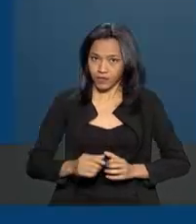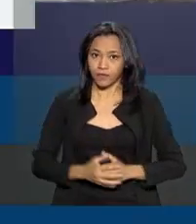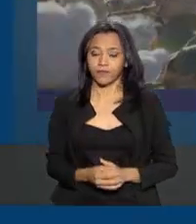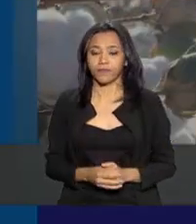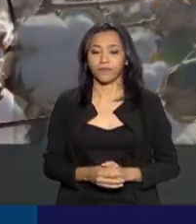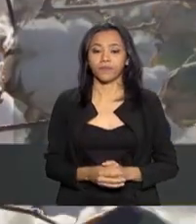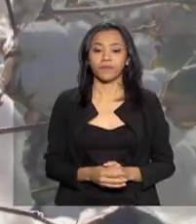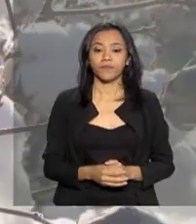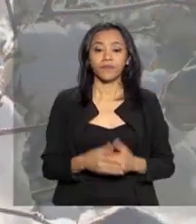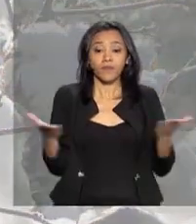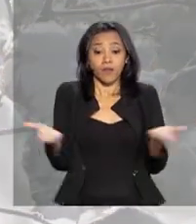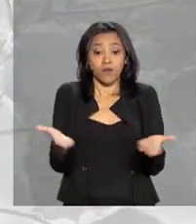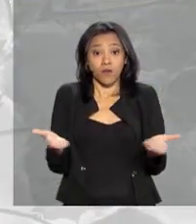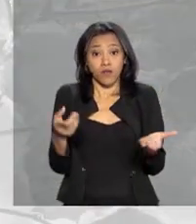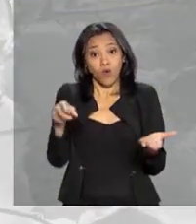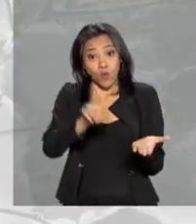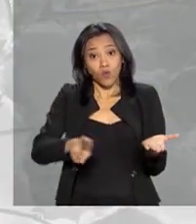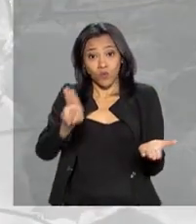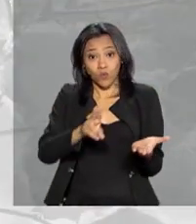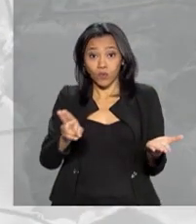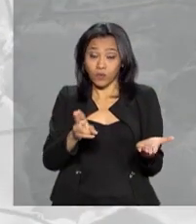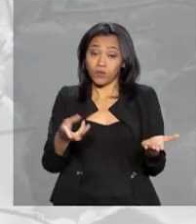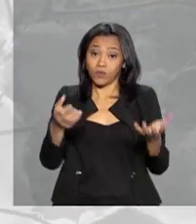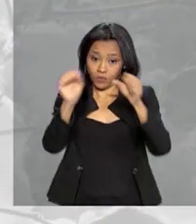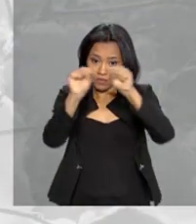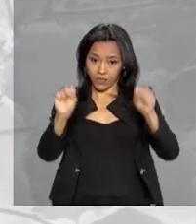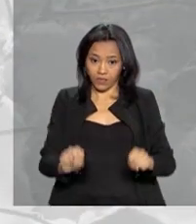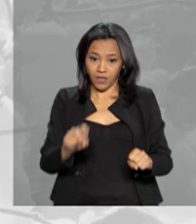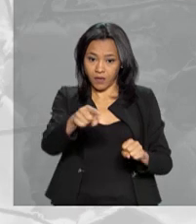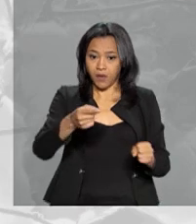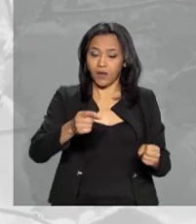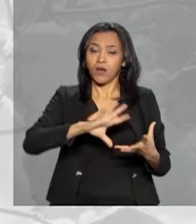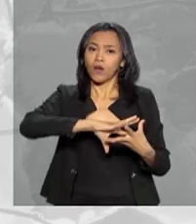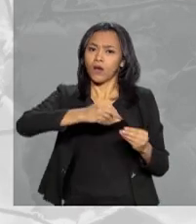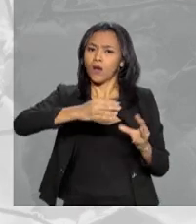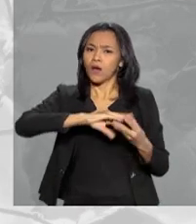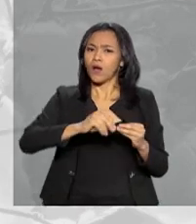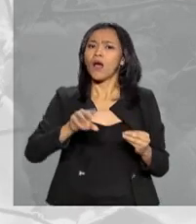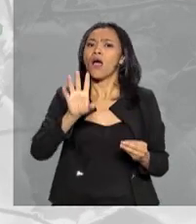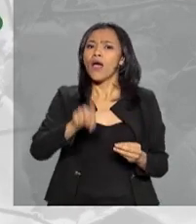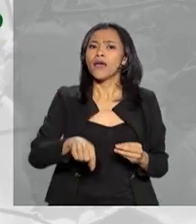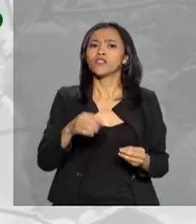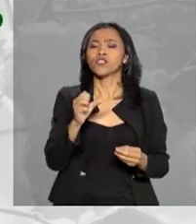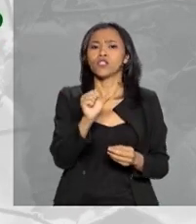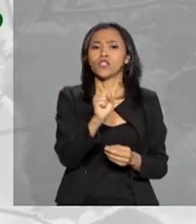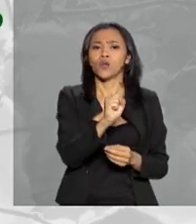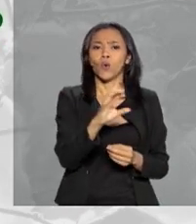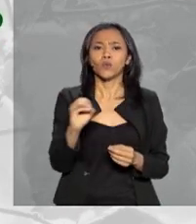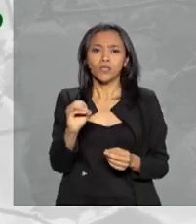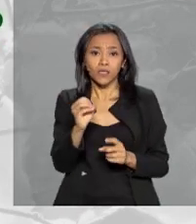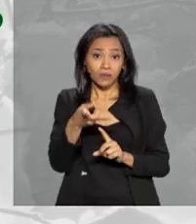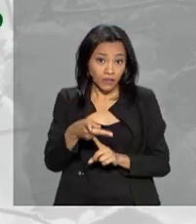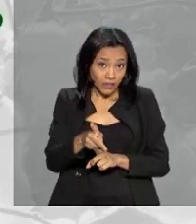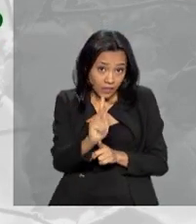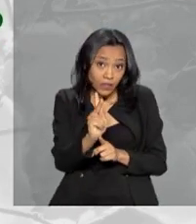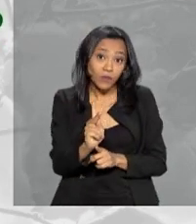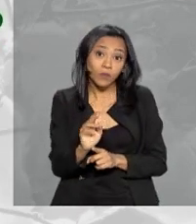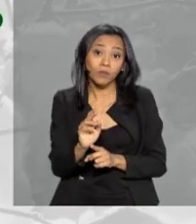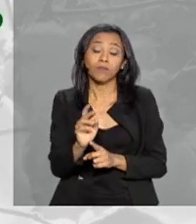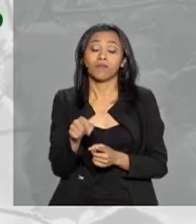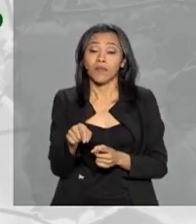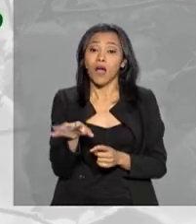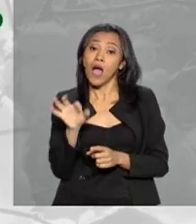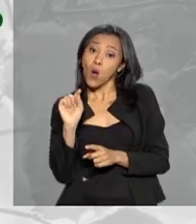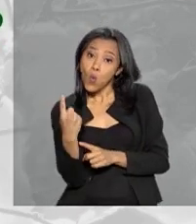Com o sistema convencional, a produção média de algodão no Mali é de 800 quilos a uma tonelada por hectare.